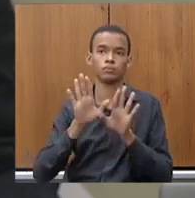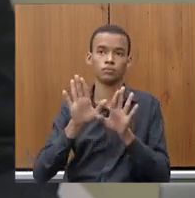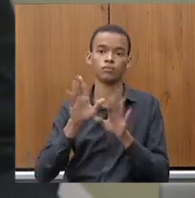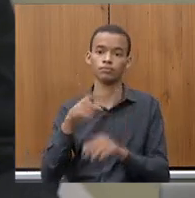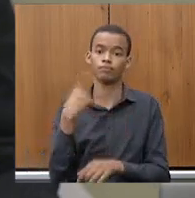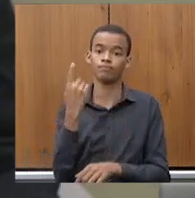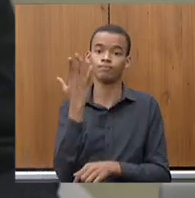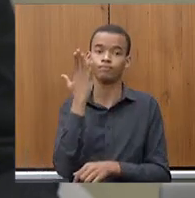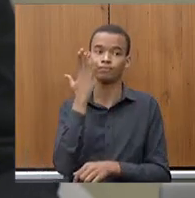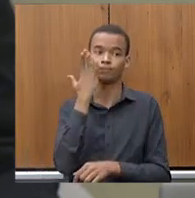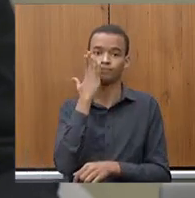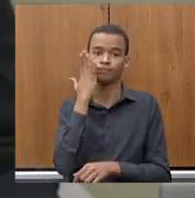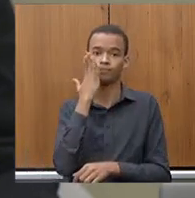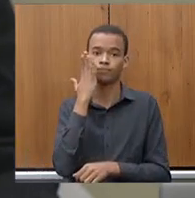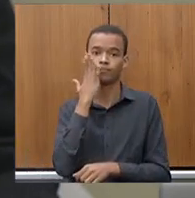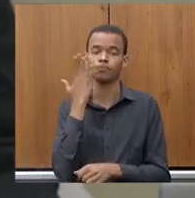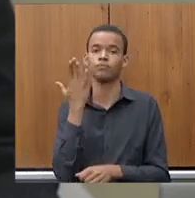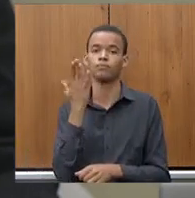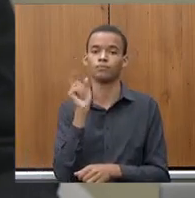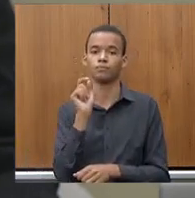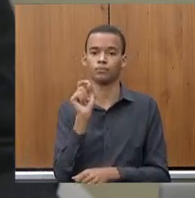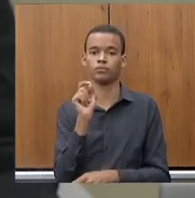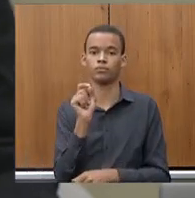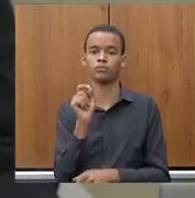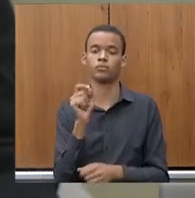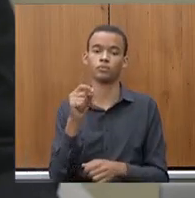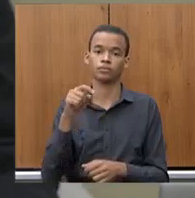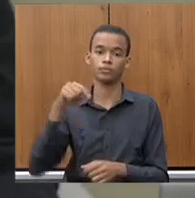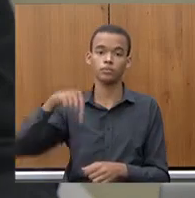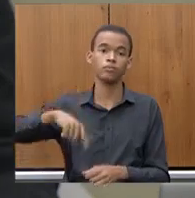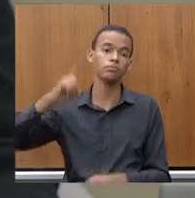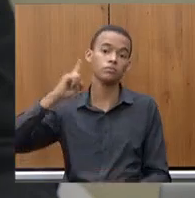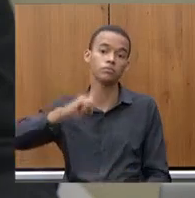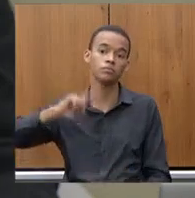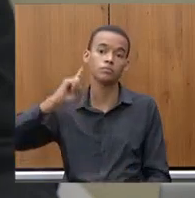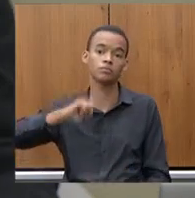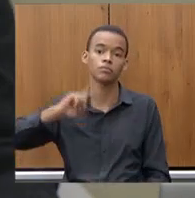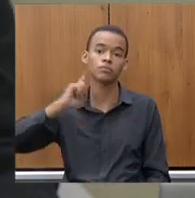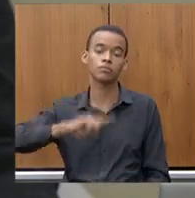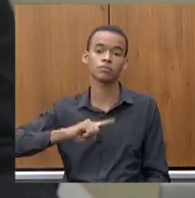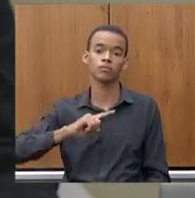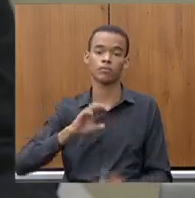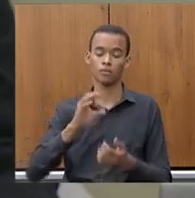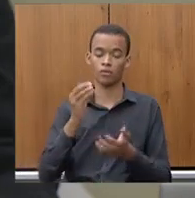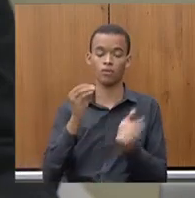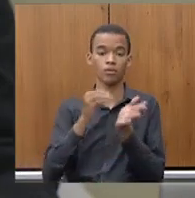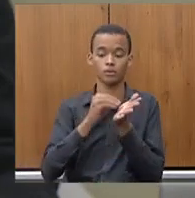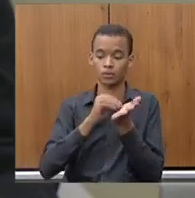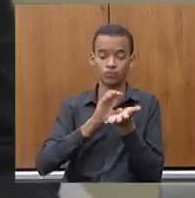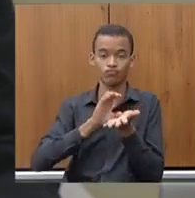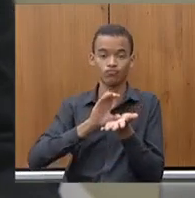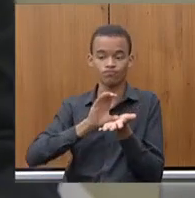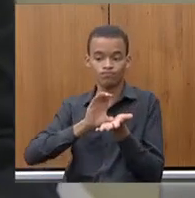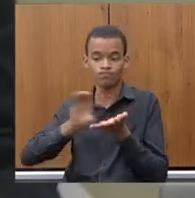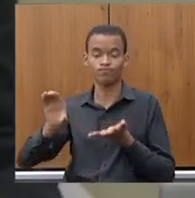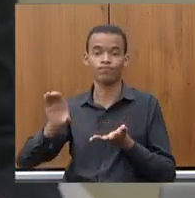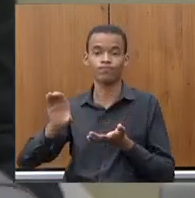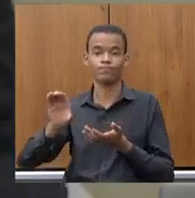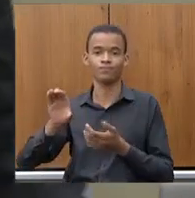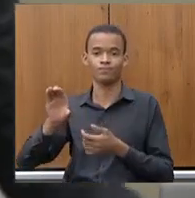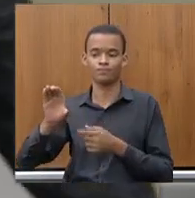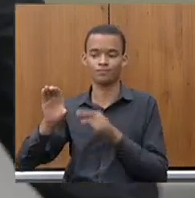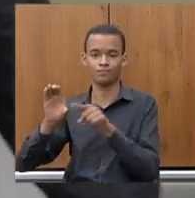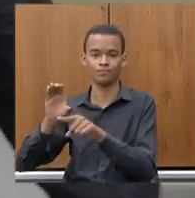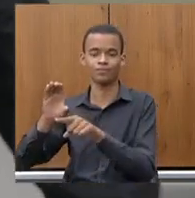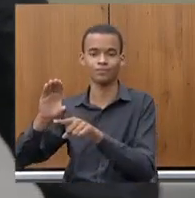gente entende que essa o estado não tem por exemplo condições de investir na CEMIG então